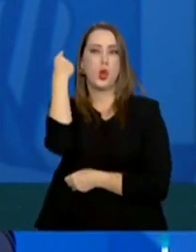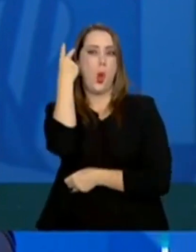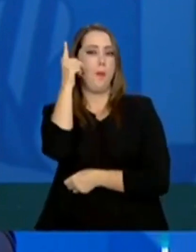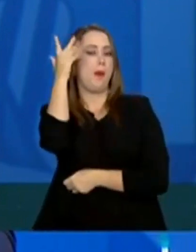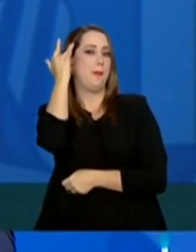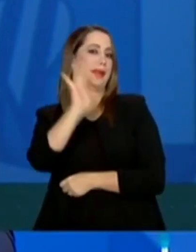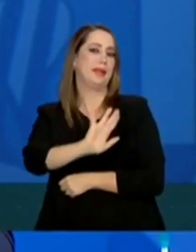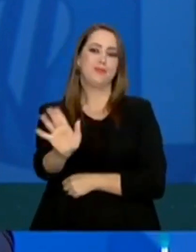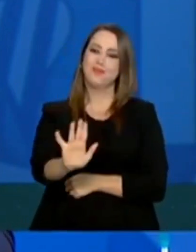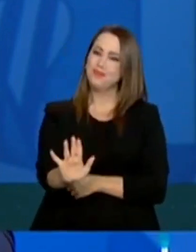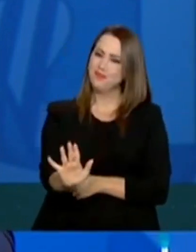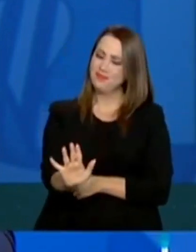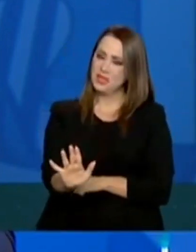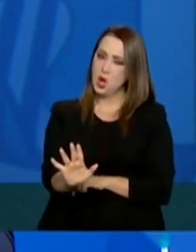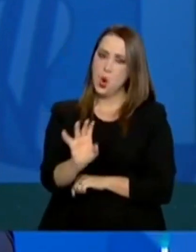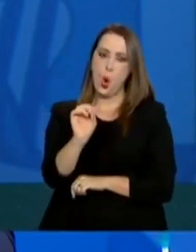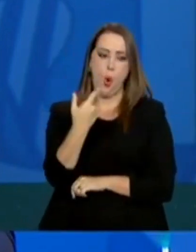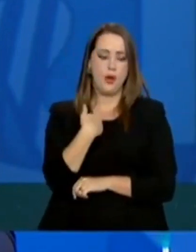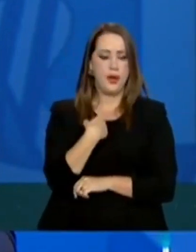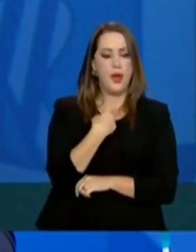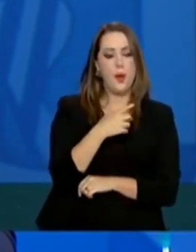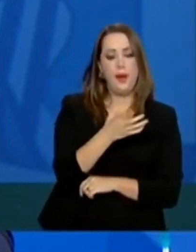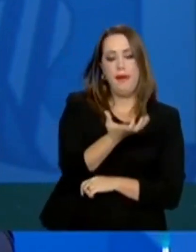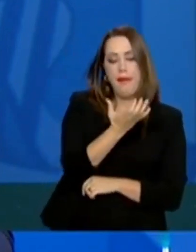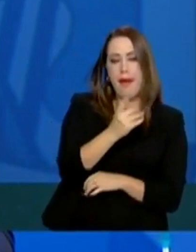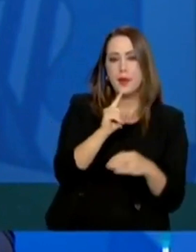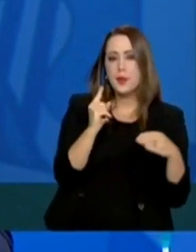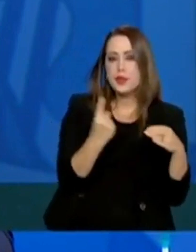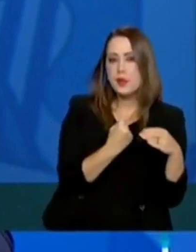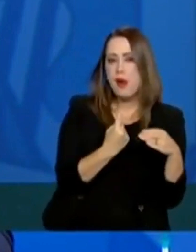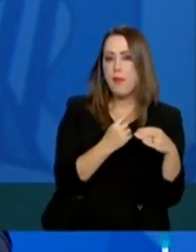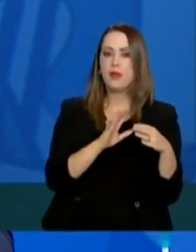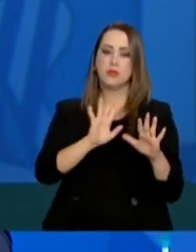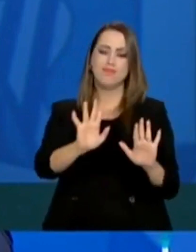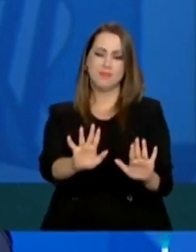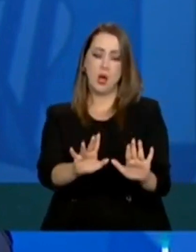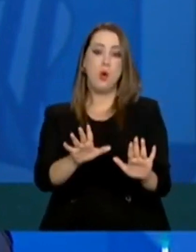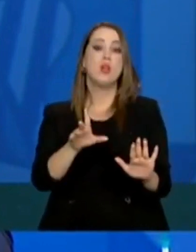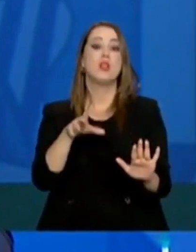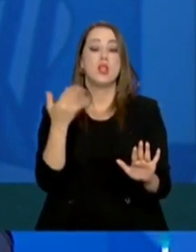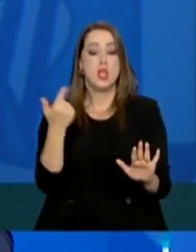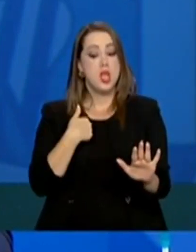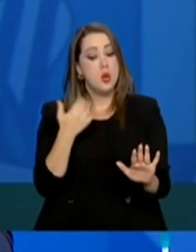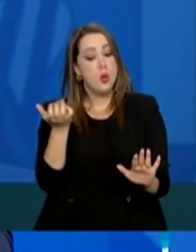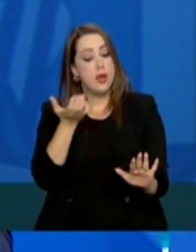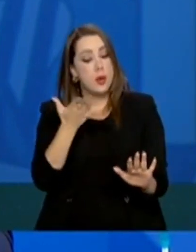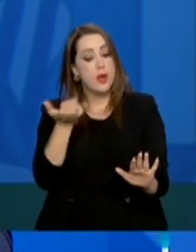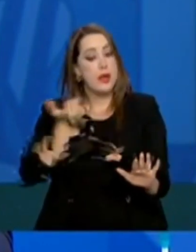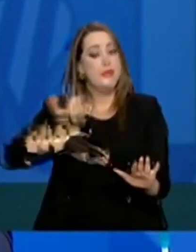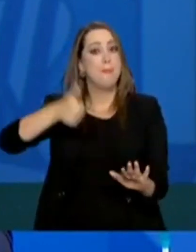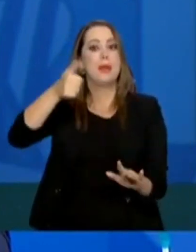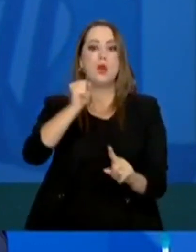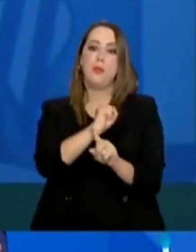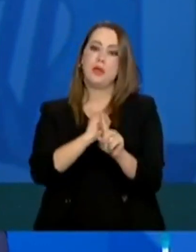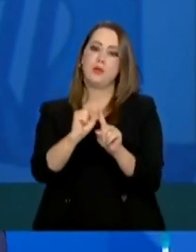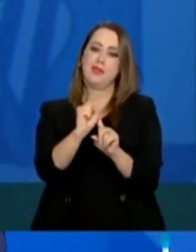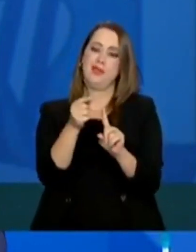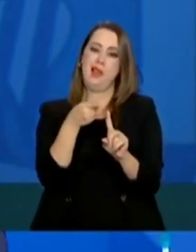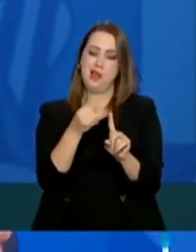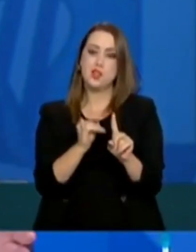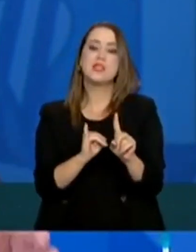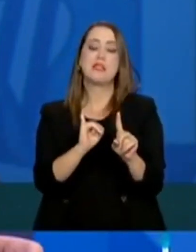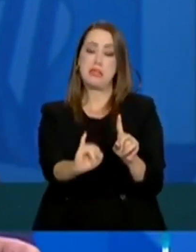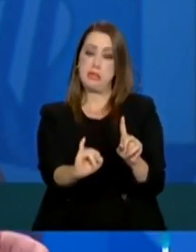e que alguém defenda o isolamento ou não. A gente defende o que é melhor para a sociedade. Se o melhor para a sociedade for o